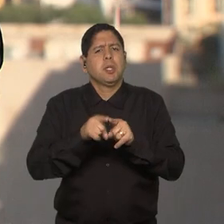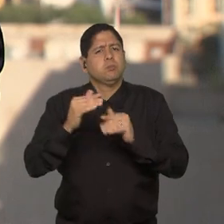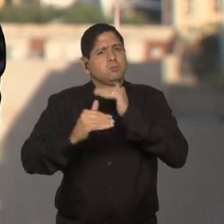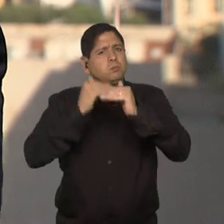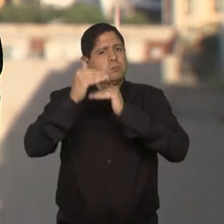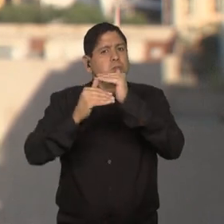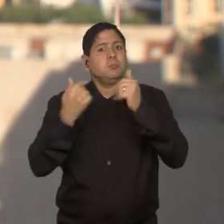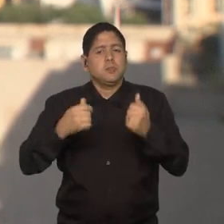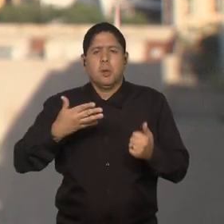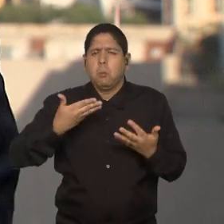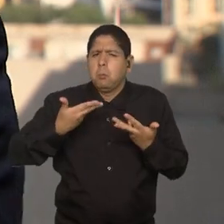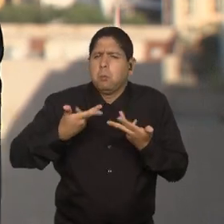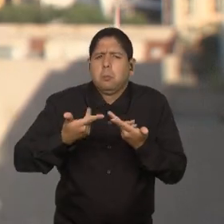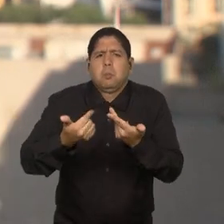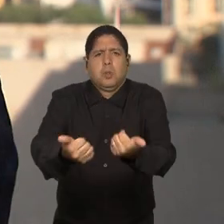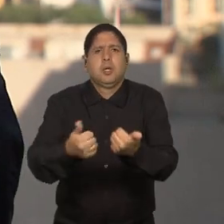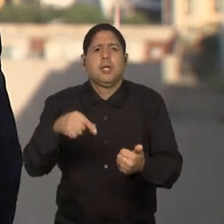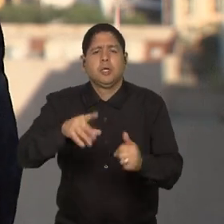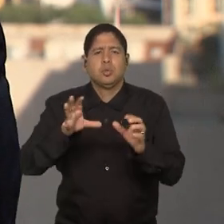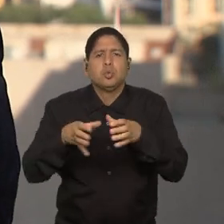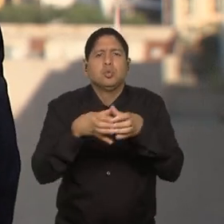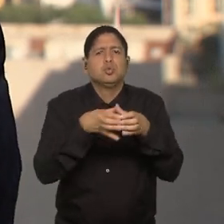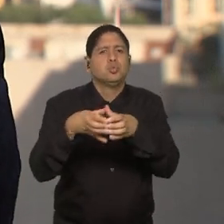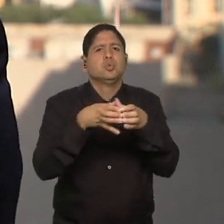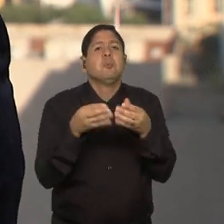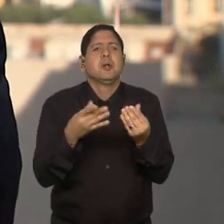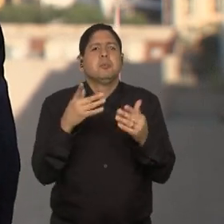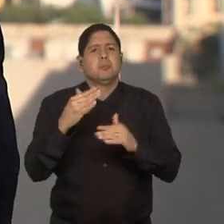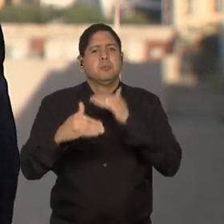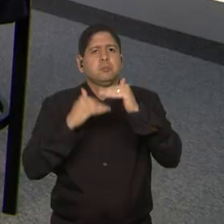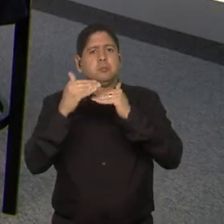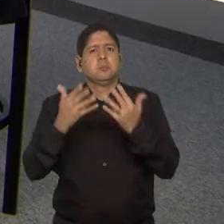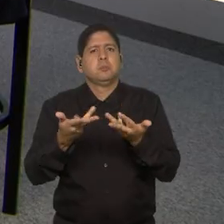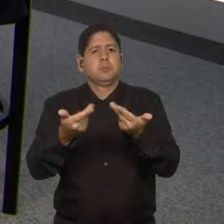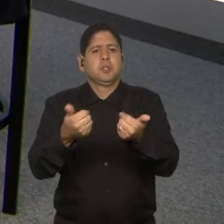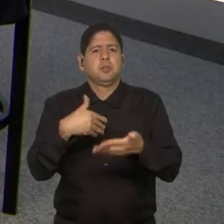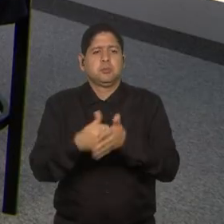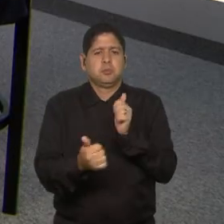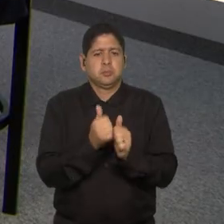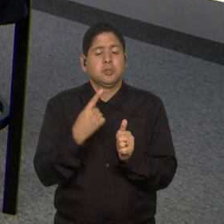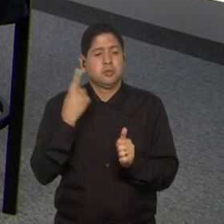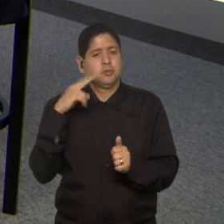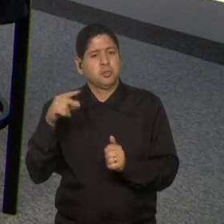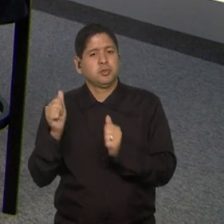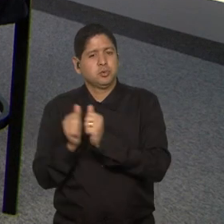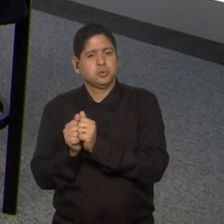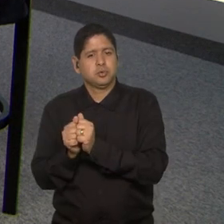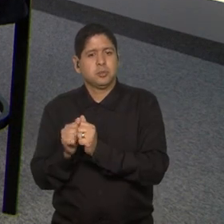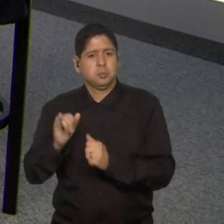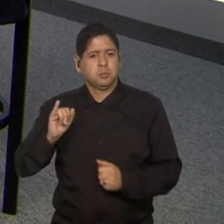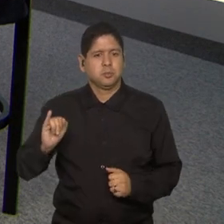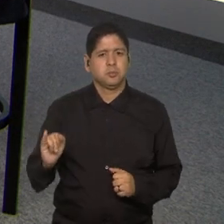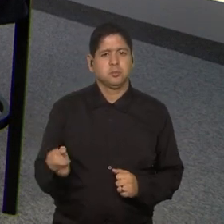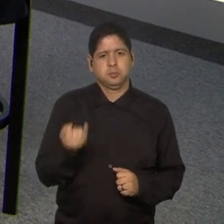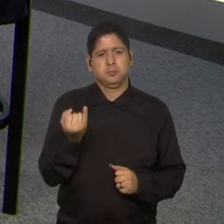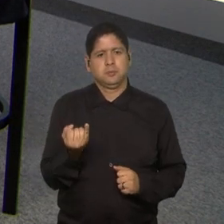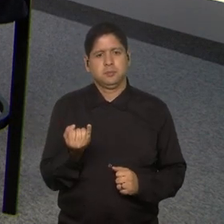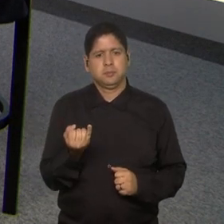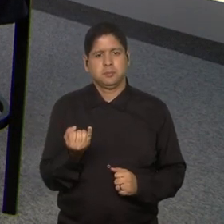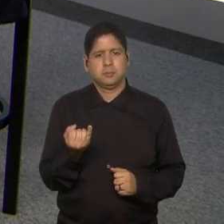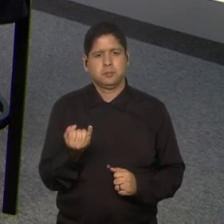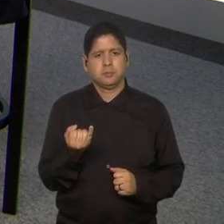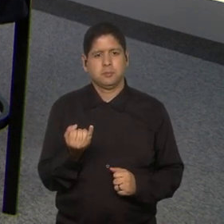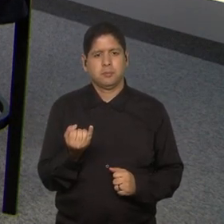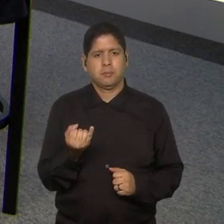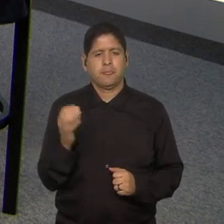e precisamos melhorar em conjunto para que a gente possa melhorar o futebol feminino. Estamos aí para conferir isso. Agora, aproveitando só